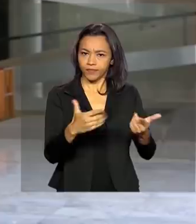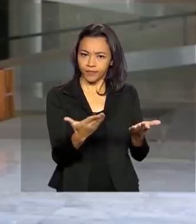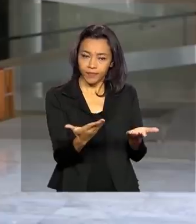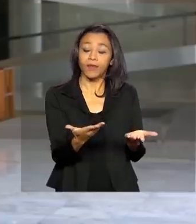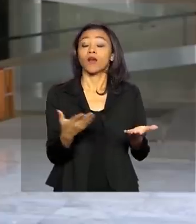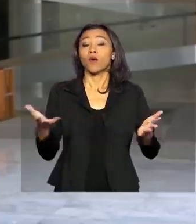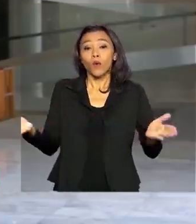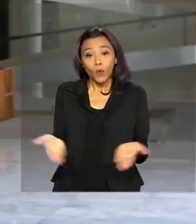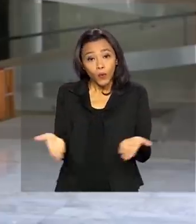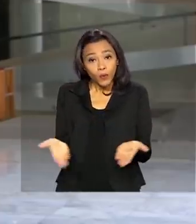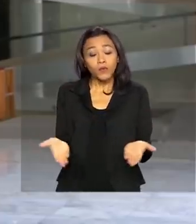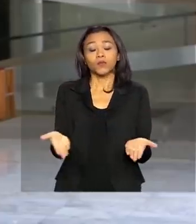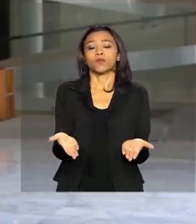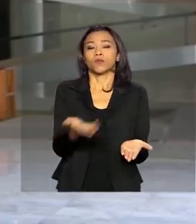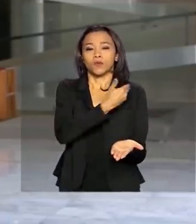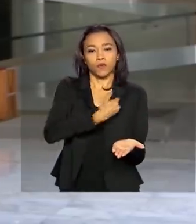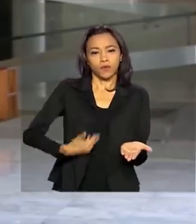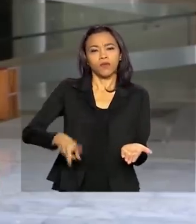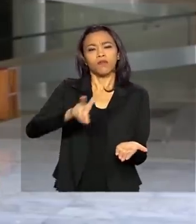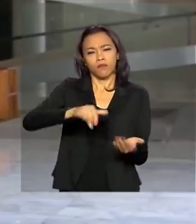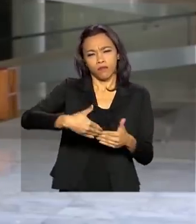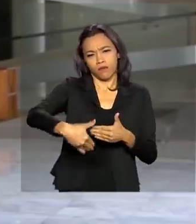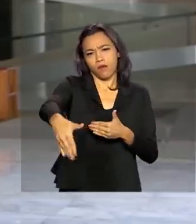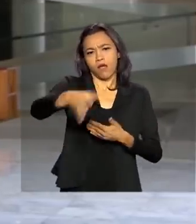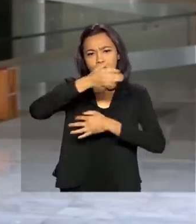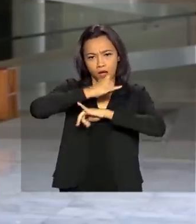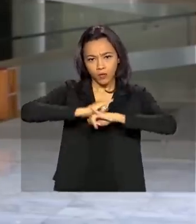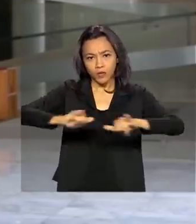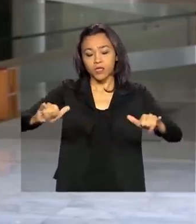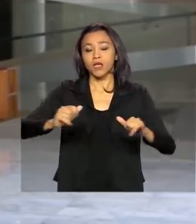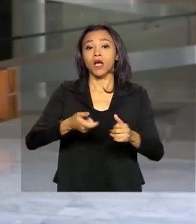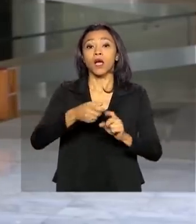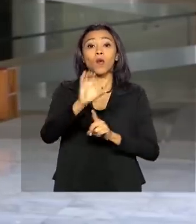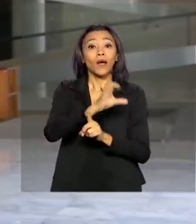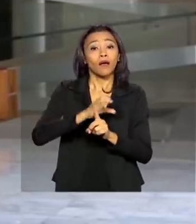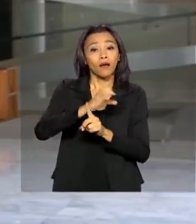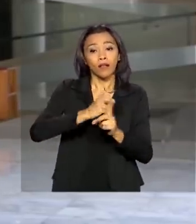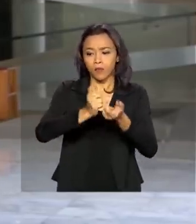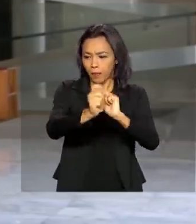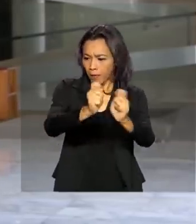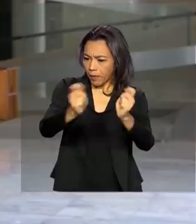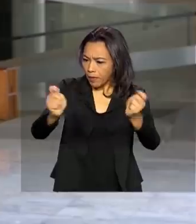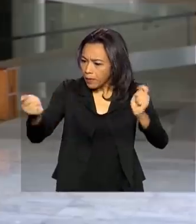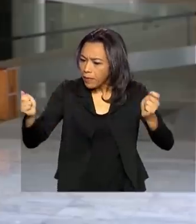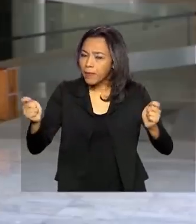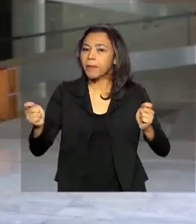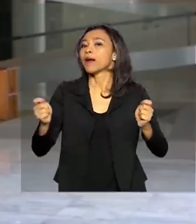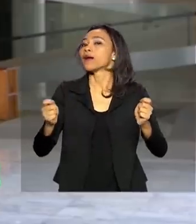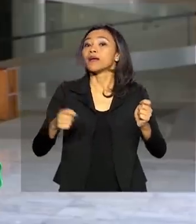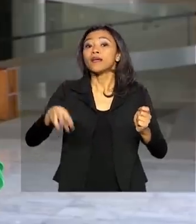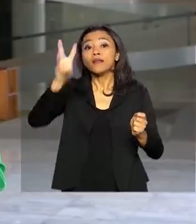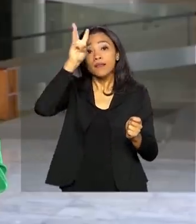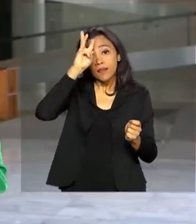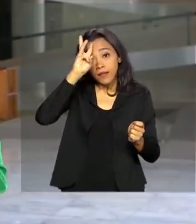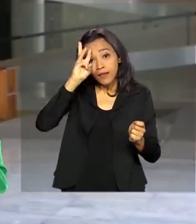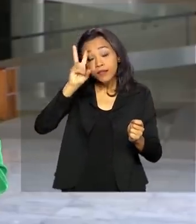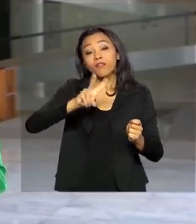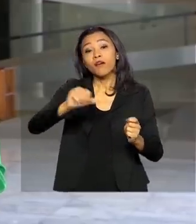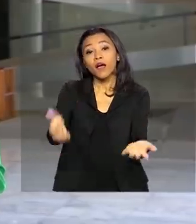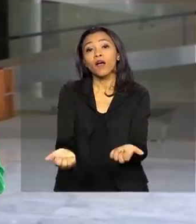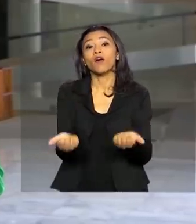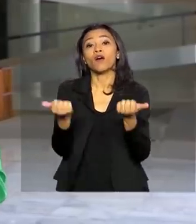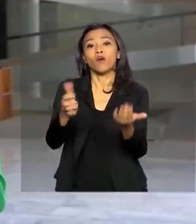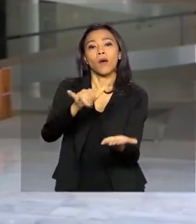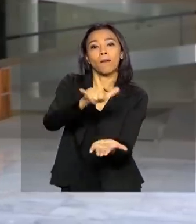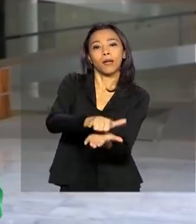anuncie hoje o cronograma de pagamento e que amanhã, terça-feira, apresente o aplicativo para que a população